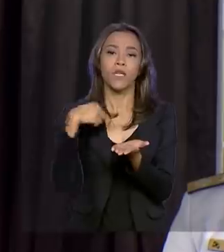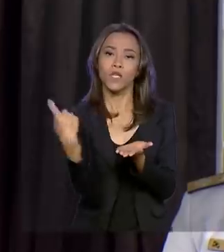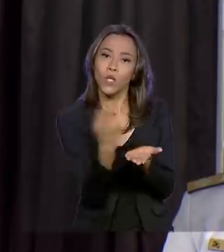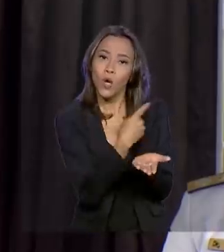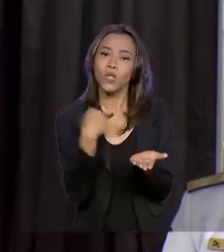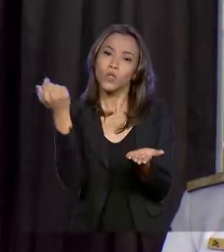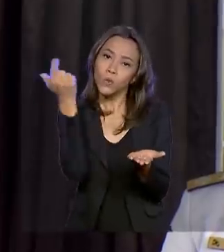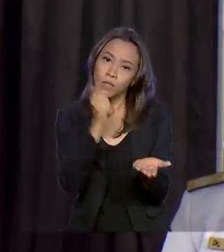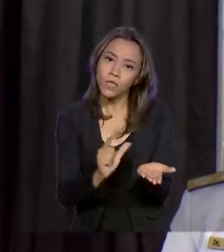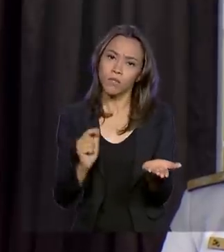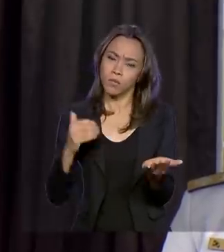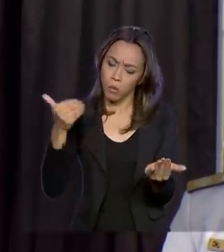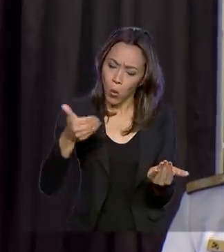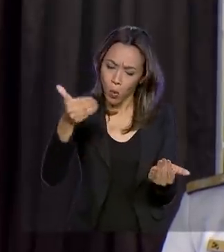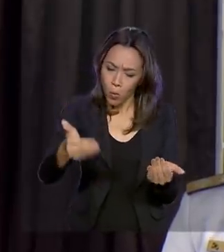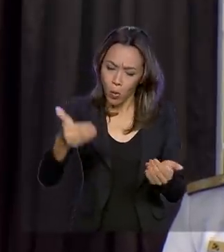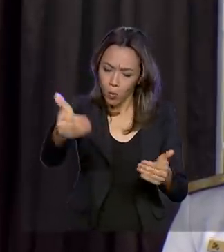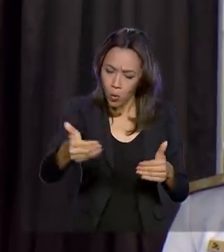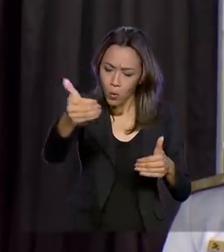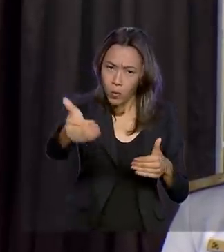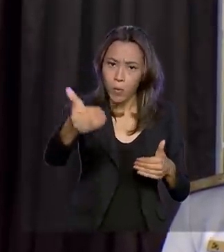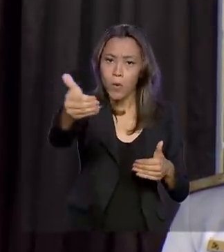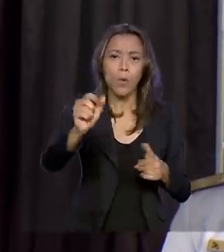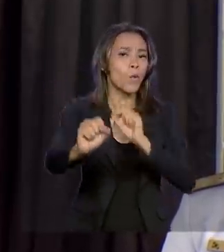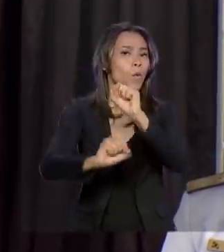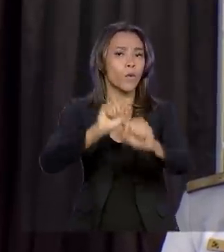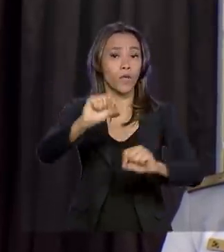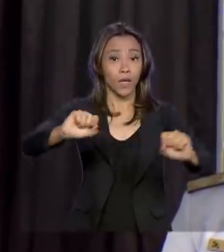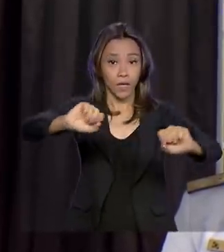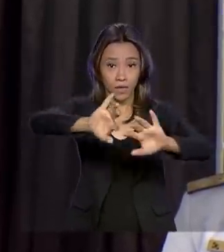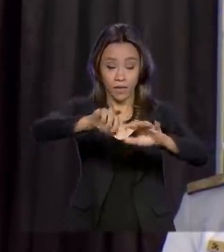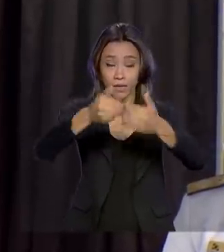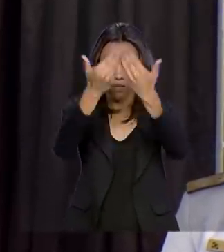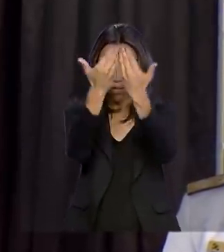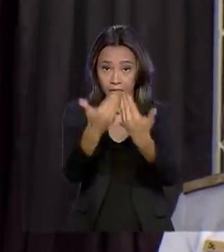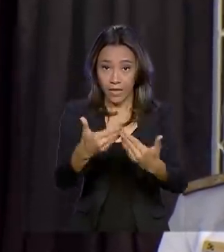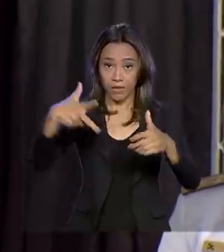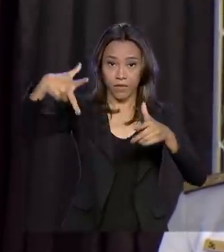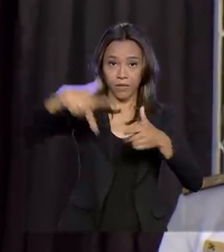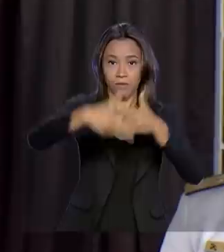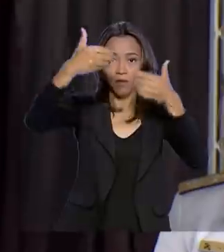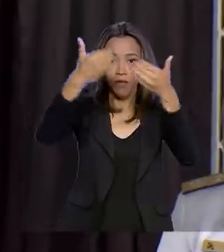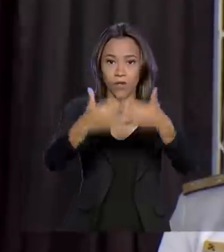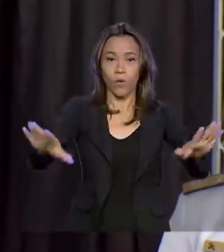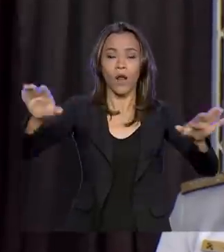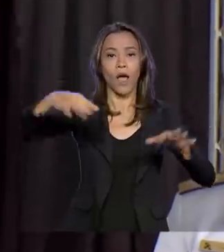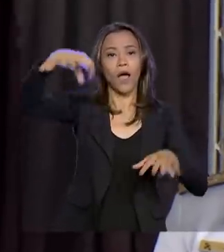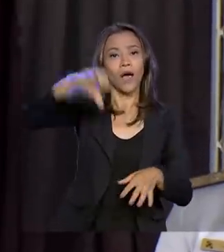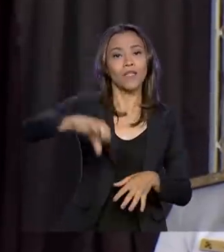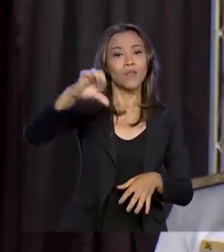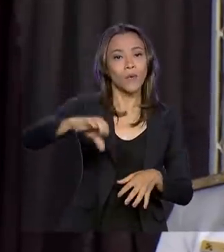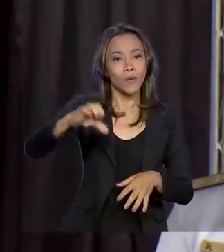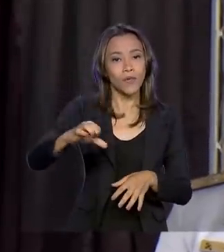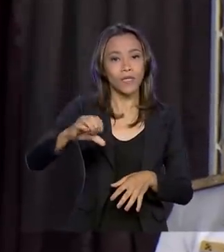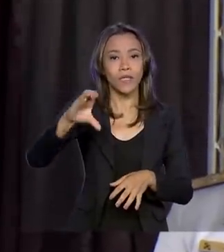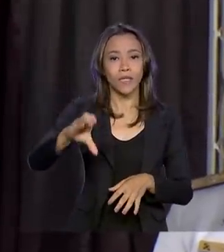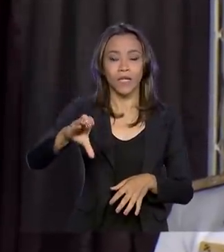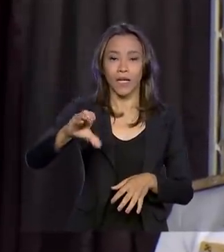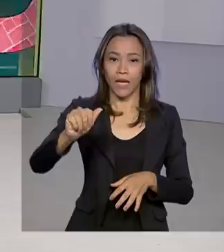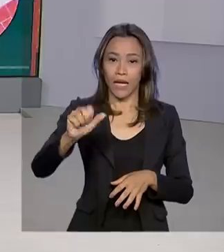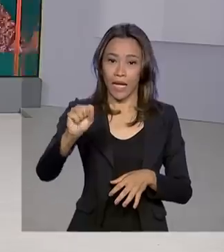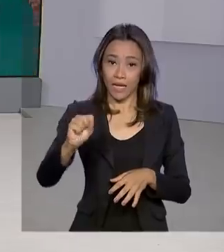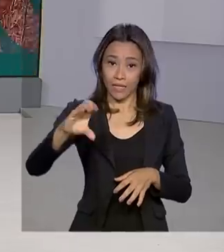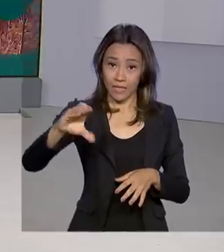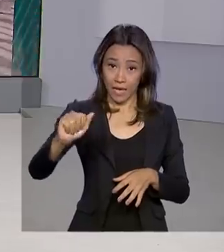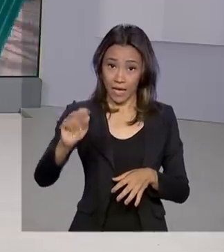a passos largos para inaugurarmos a nona e a décima cascatas a partir de 2020.